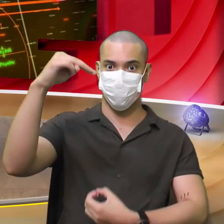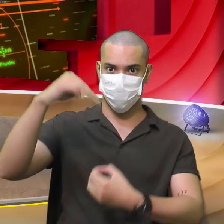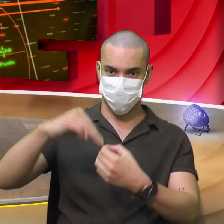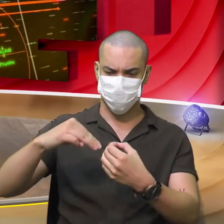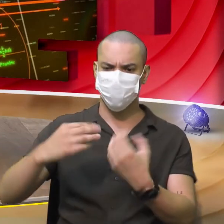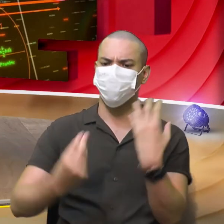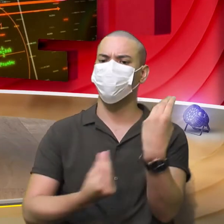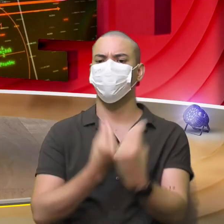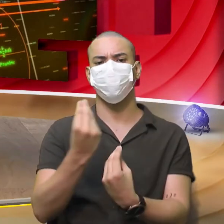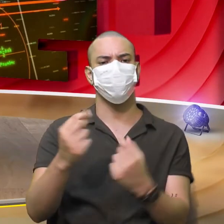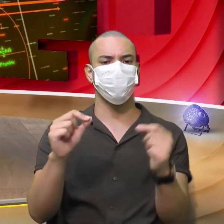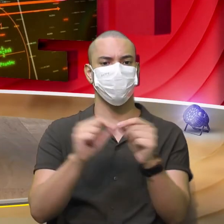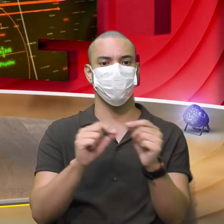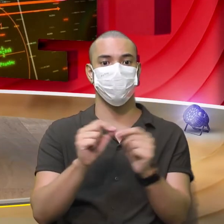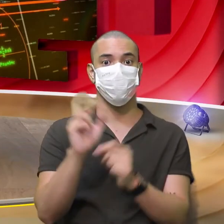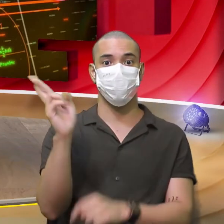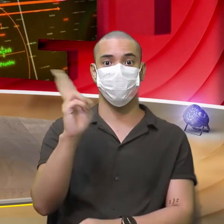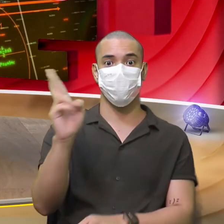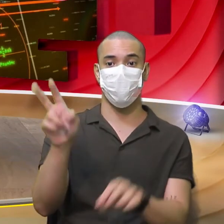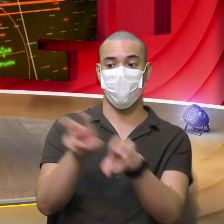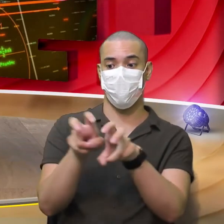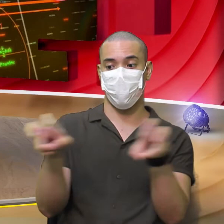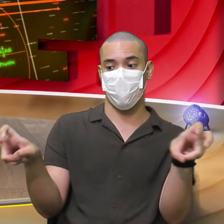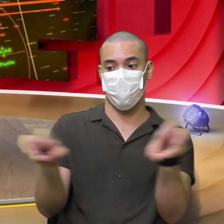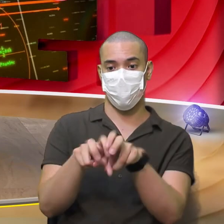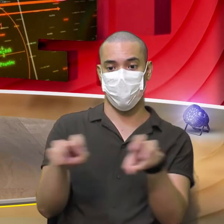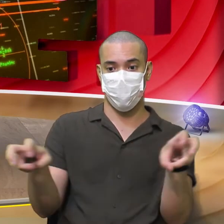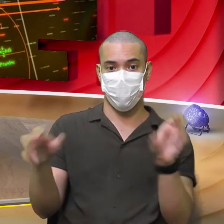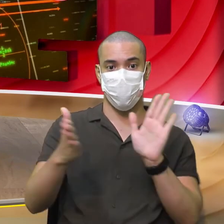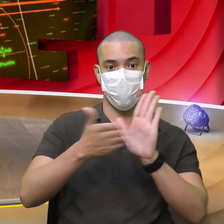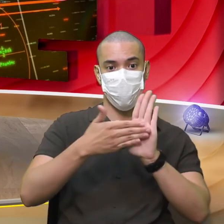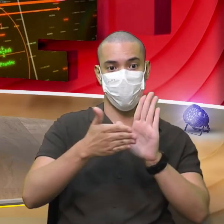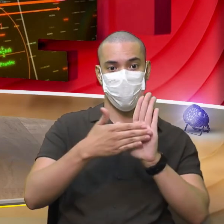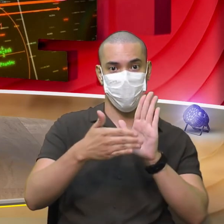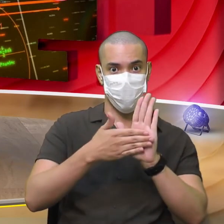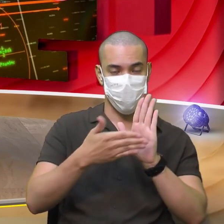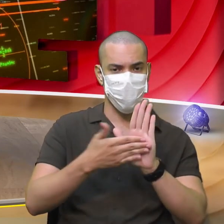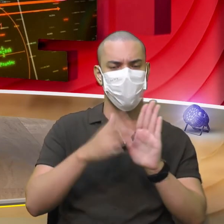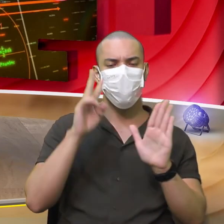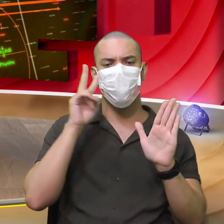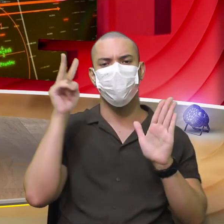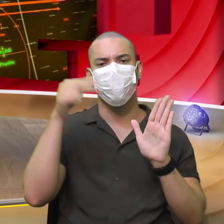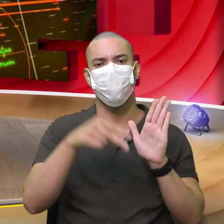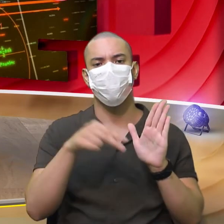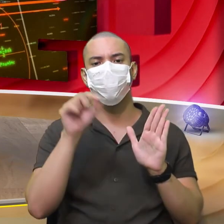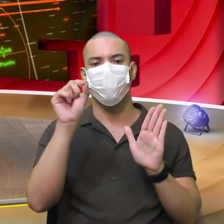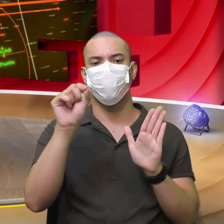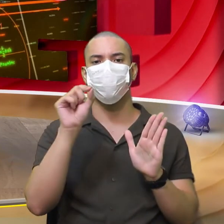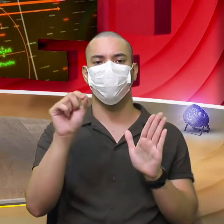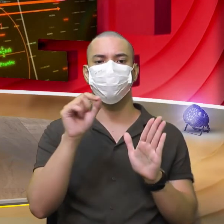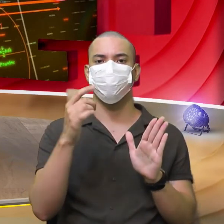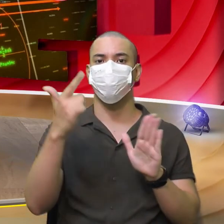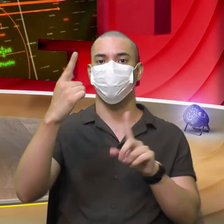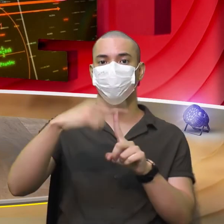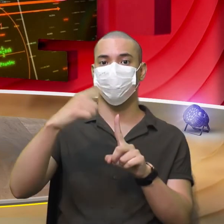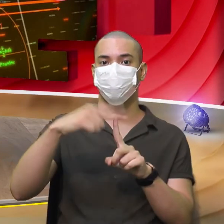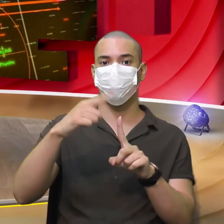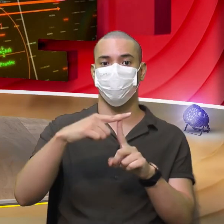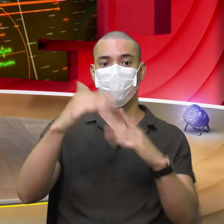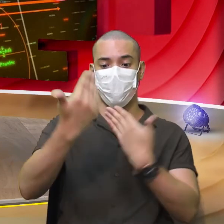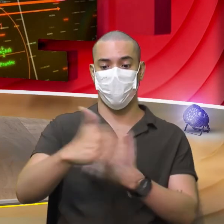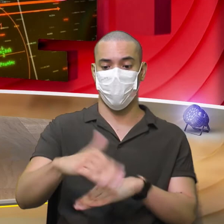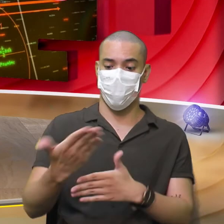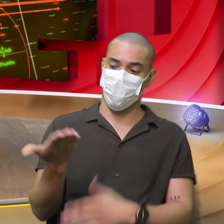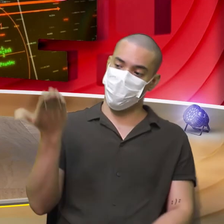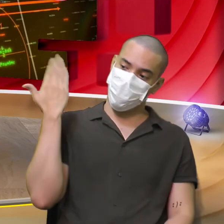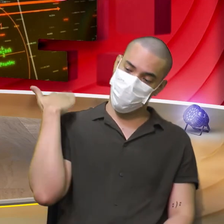Você vai saber Quem é a banca Quem vai propor O concurso Você vê ali Qual foram Os tipos de prova Porque